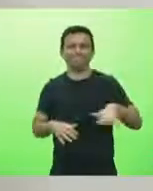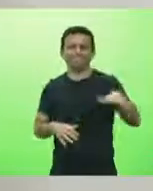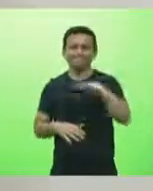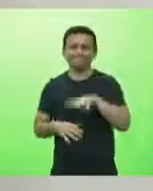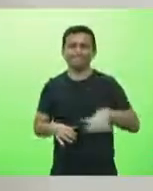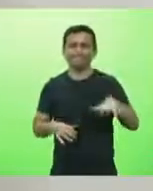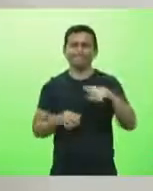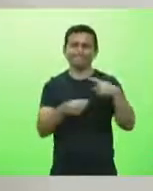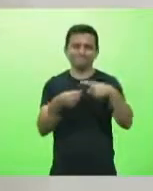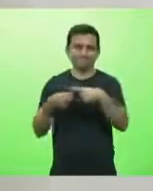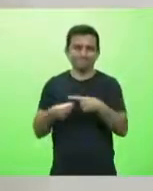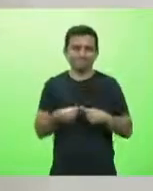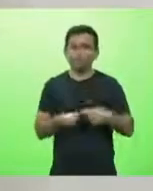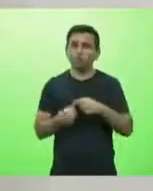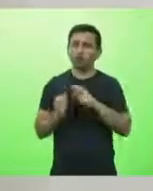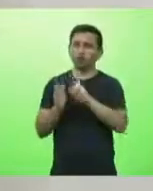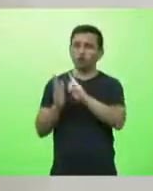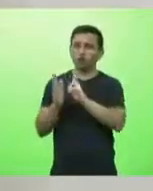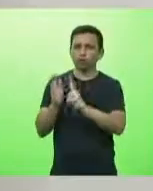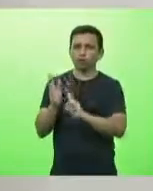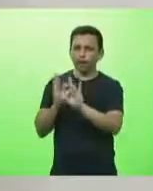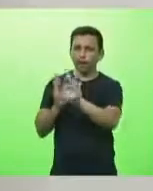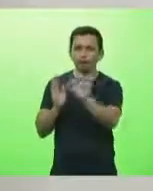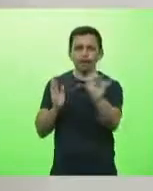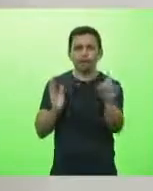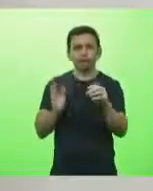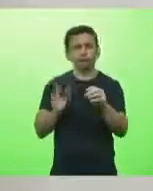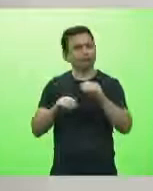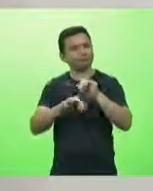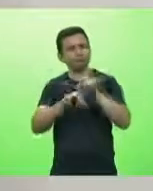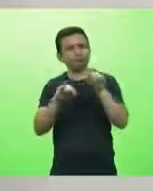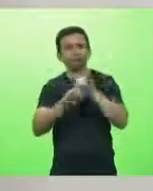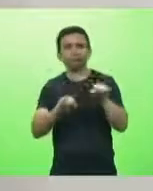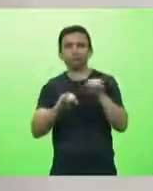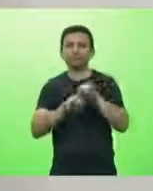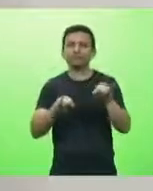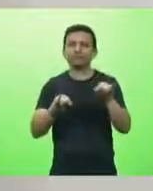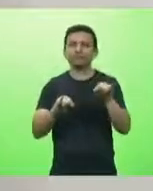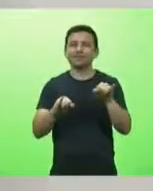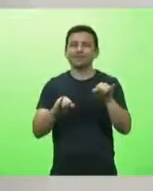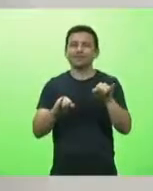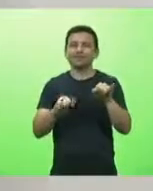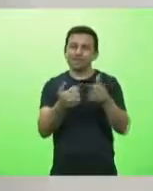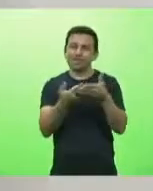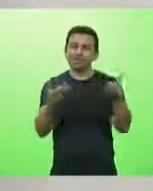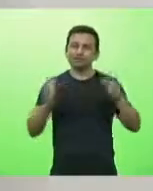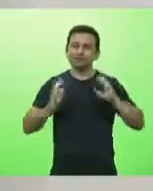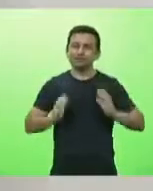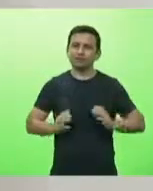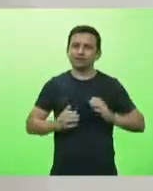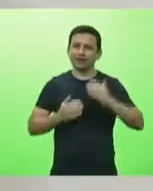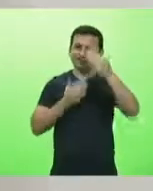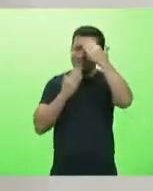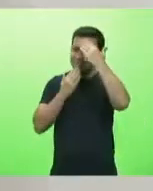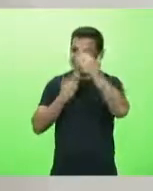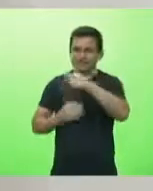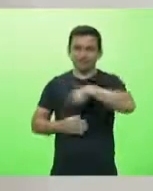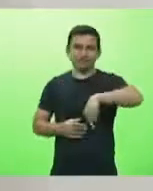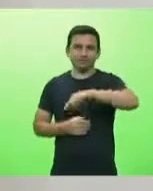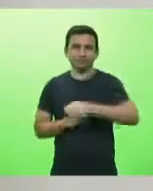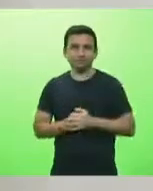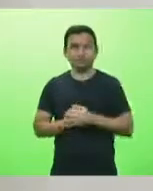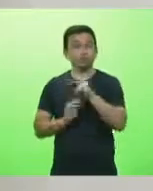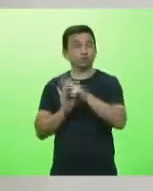todos os senhores deputados que apoiarem esse projeto a receberem a gratidão do cidadão catarinense. O nosso projeto de lei